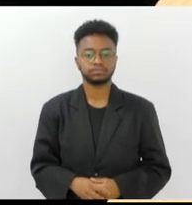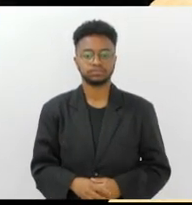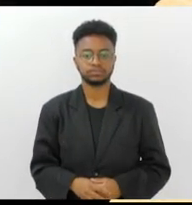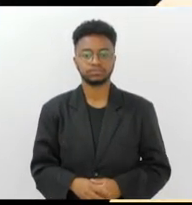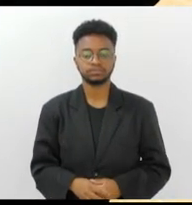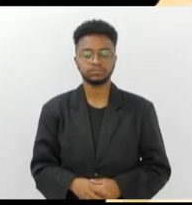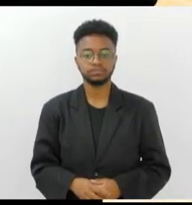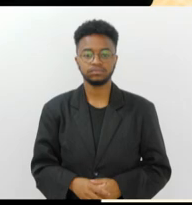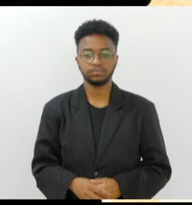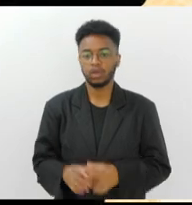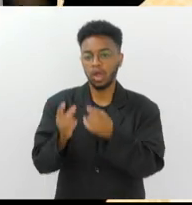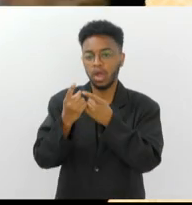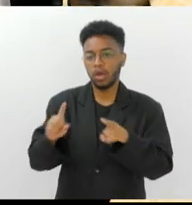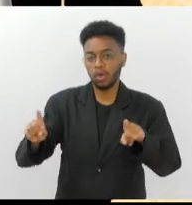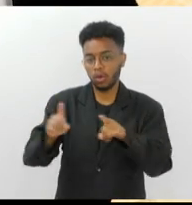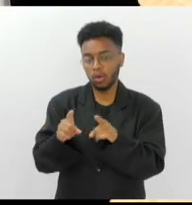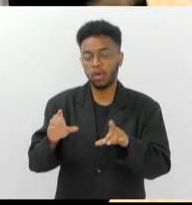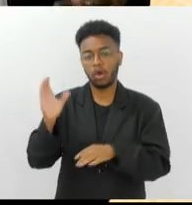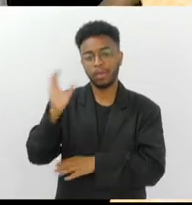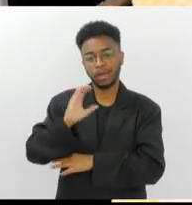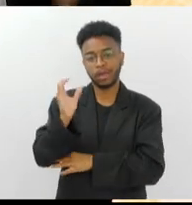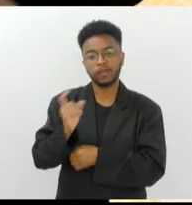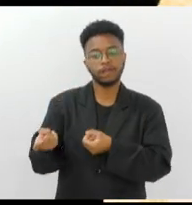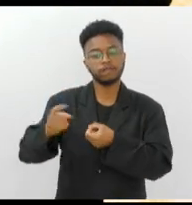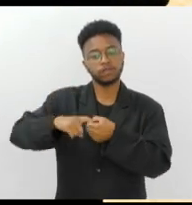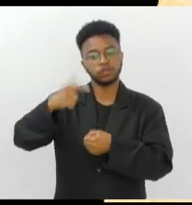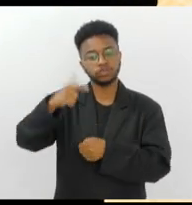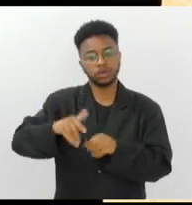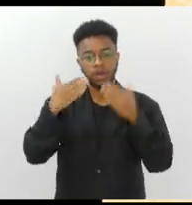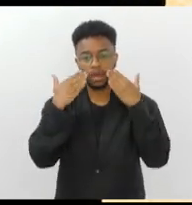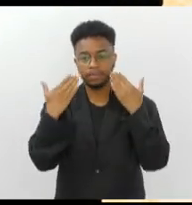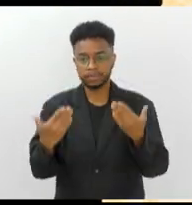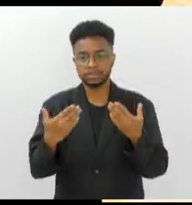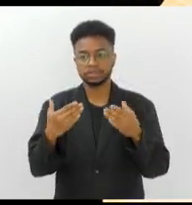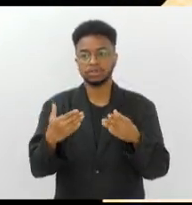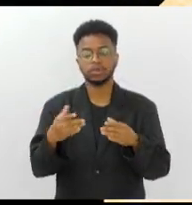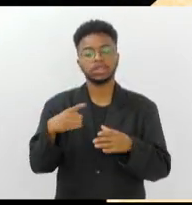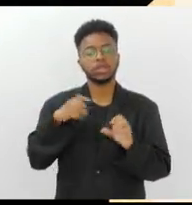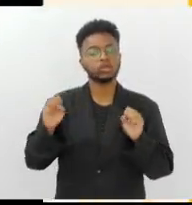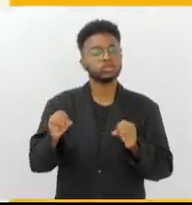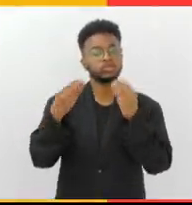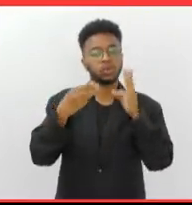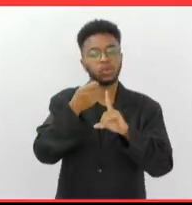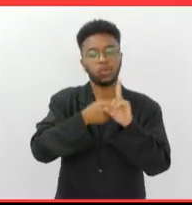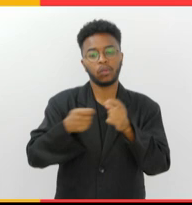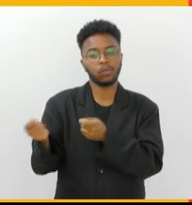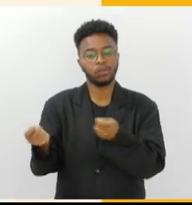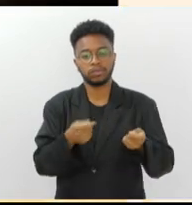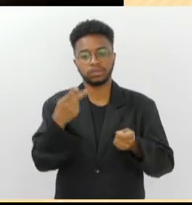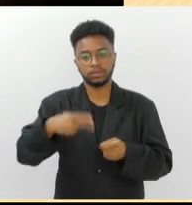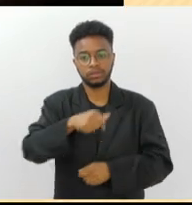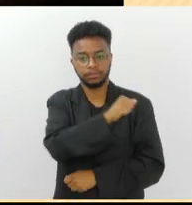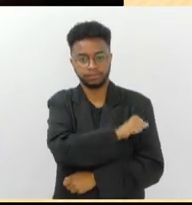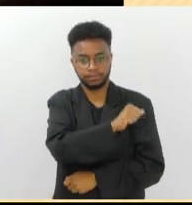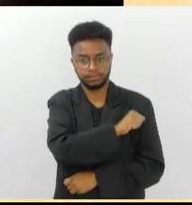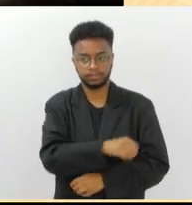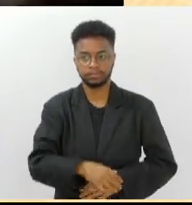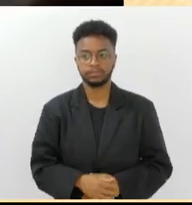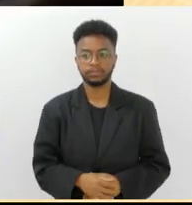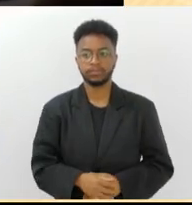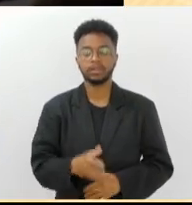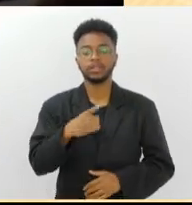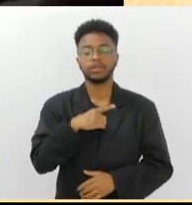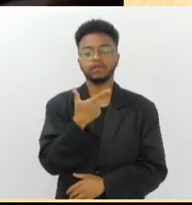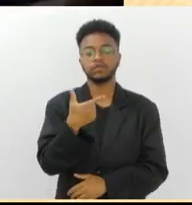A Orquestra Forte de Copacabana retorna em mais uma apresentação na série de shows mensais no Rio. Reunindo